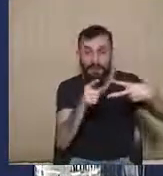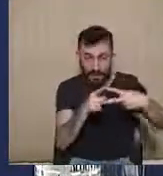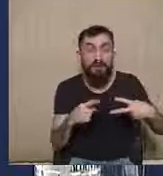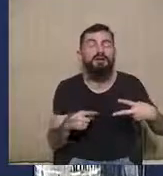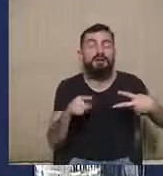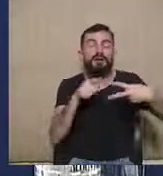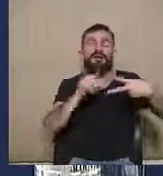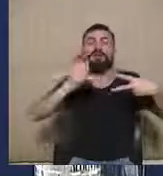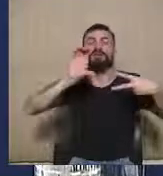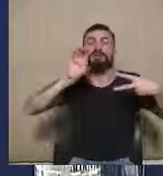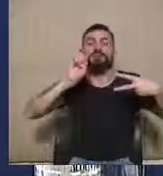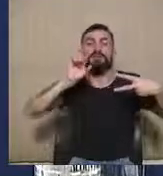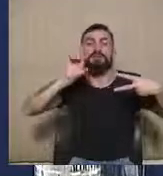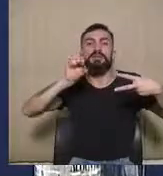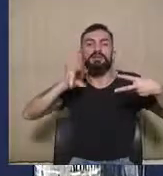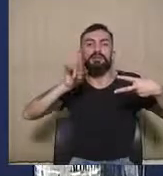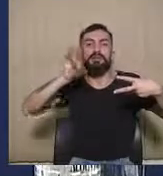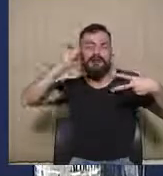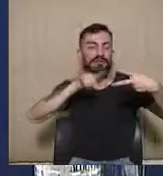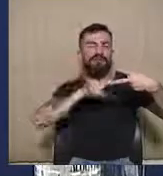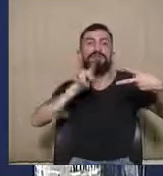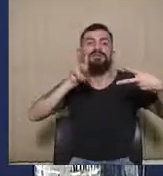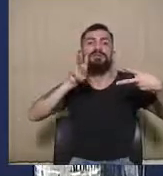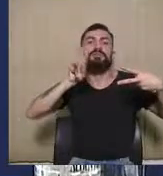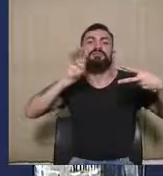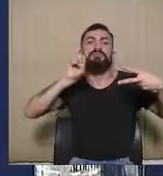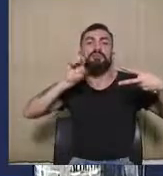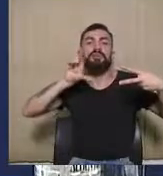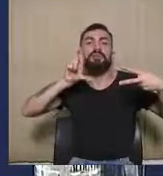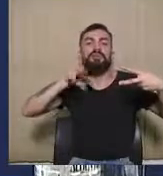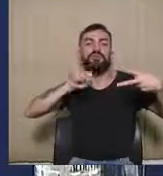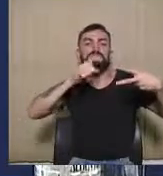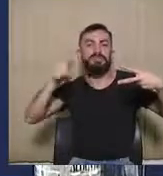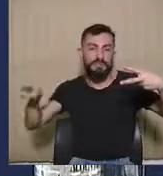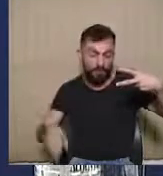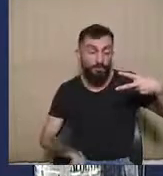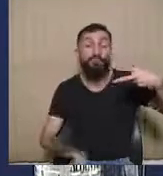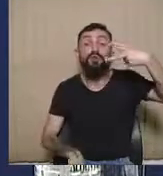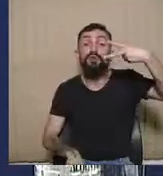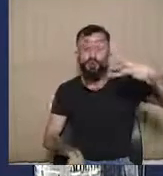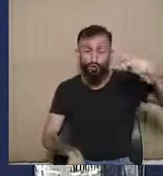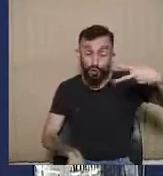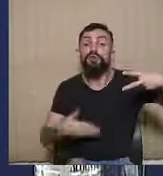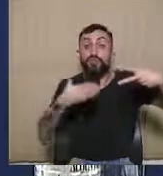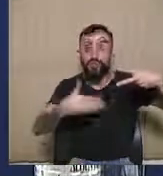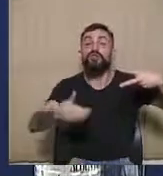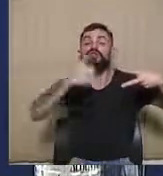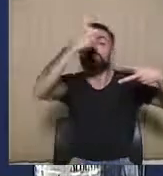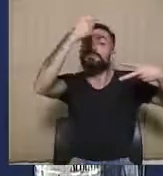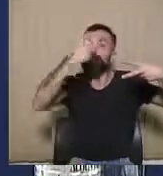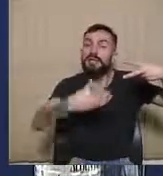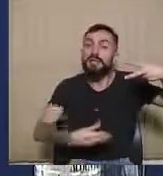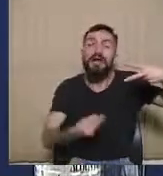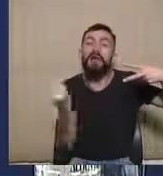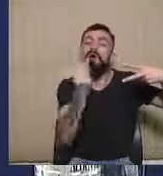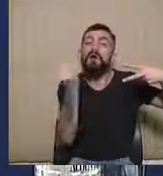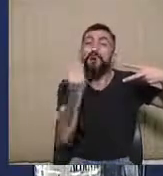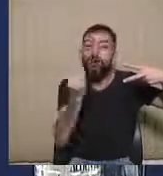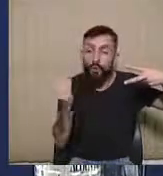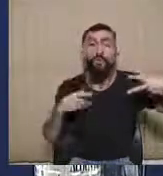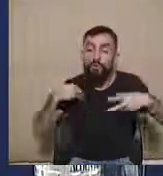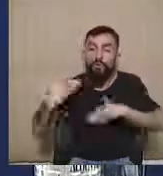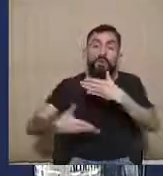preclusão. E nós vamos aproveitar esses dois princípios para expor aqui uma série de condições peculiares das ações